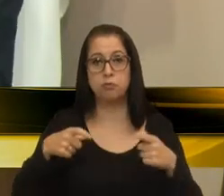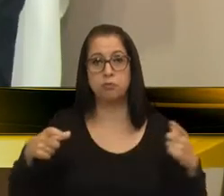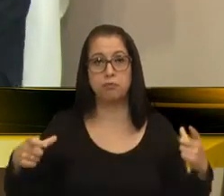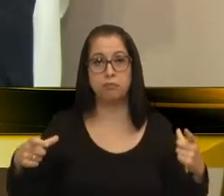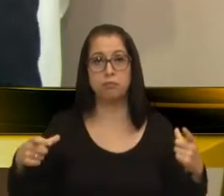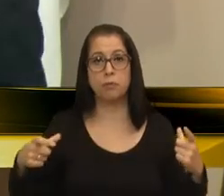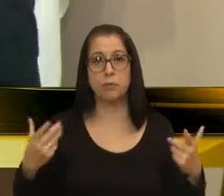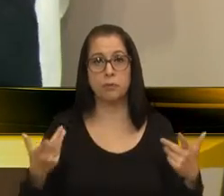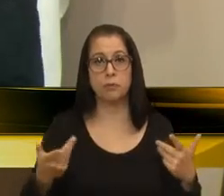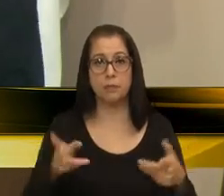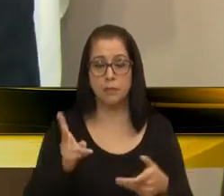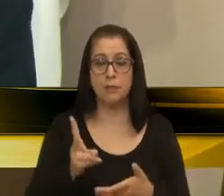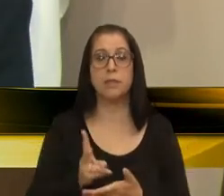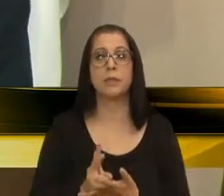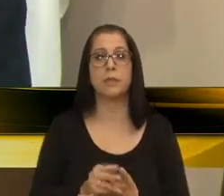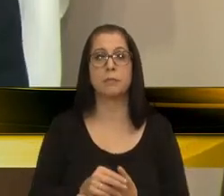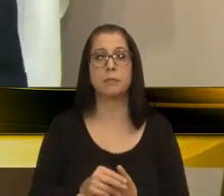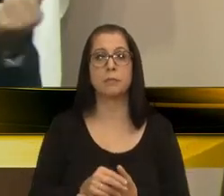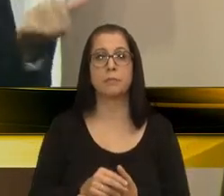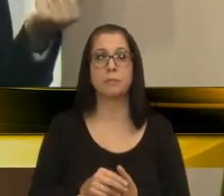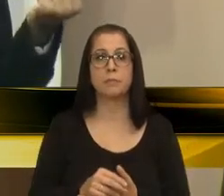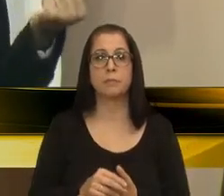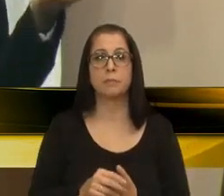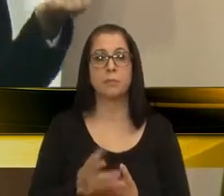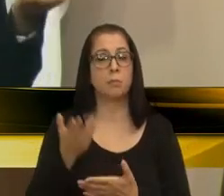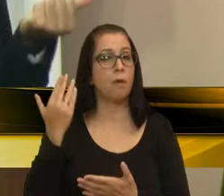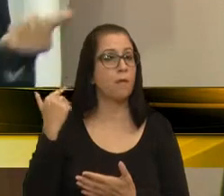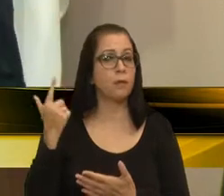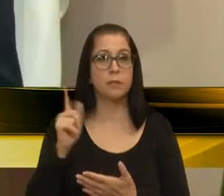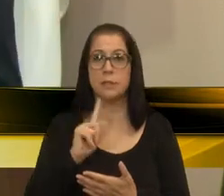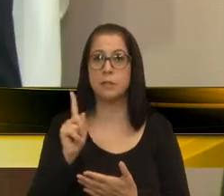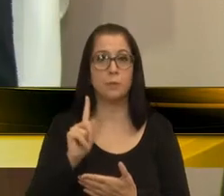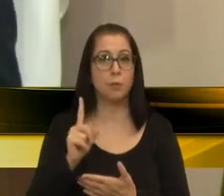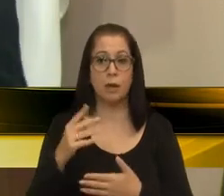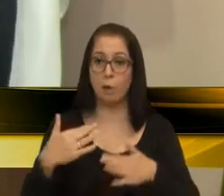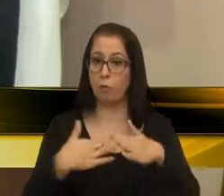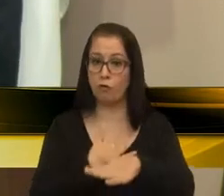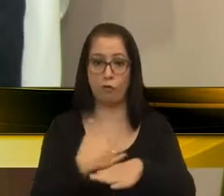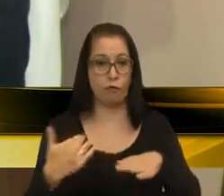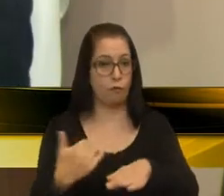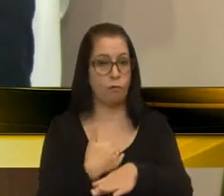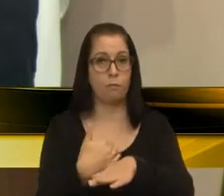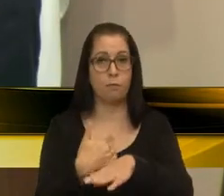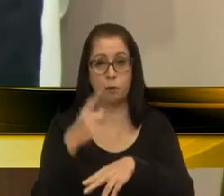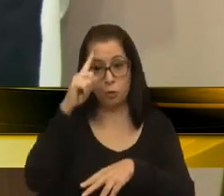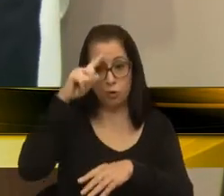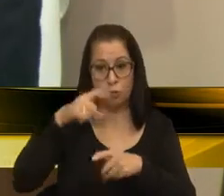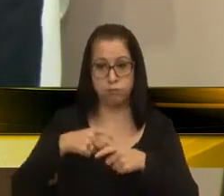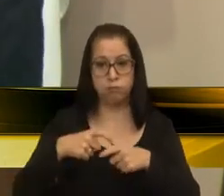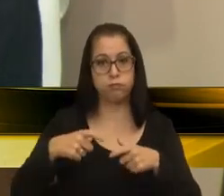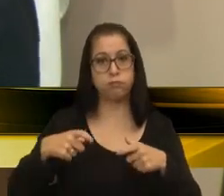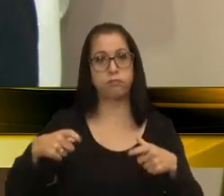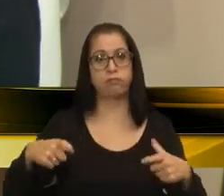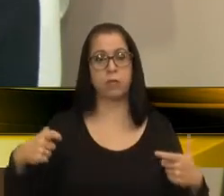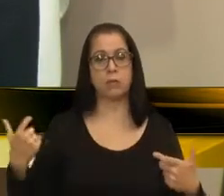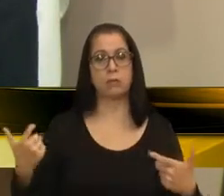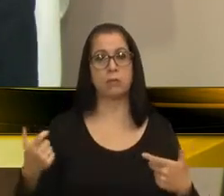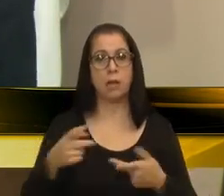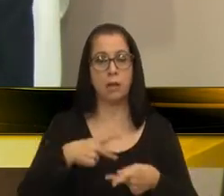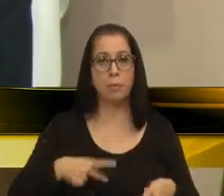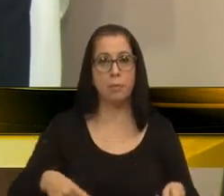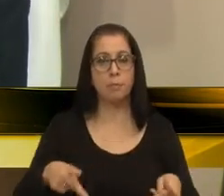vertiginosamente, em todos os sentidos, uma vez não era tanto movimento, mas hoje, a cada dia vem crescendo, a cada dia a